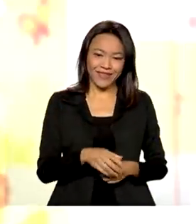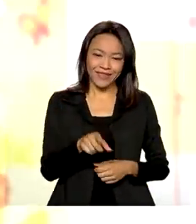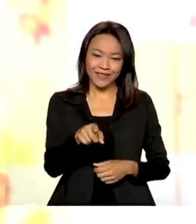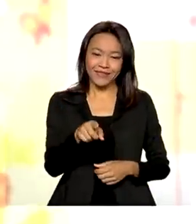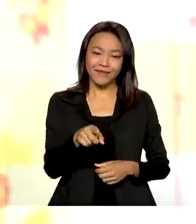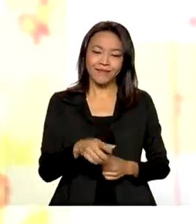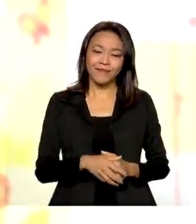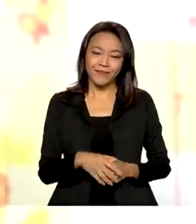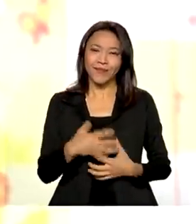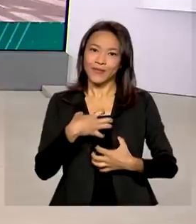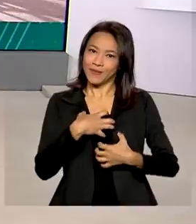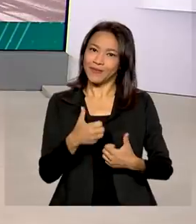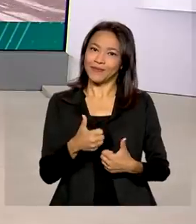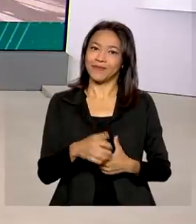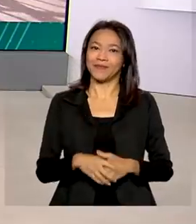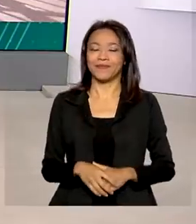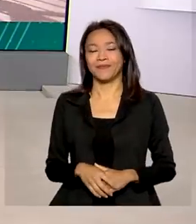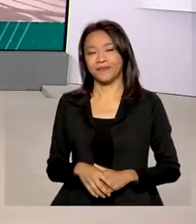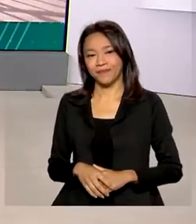ótima? Estou.